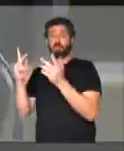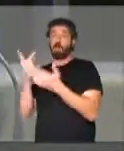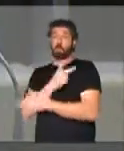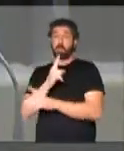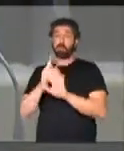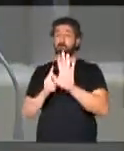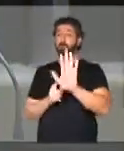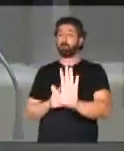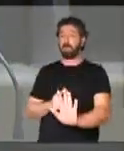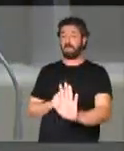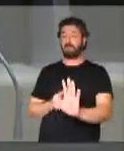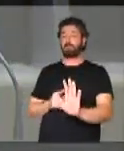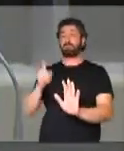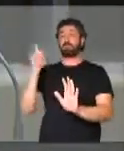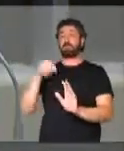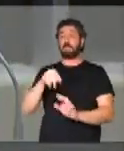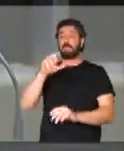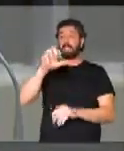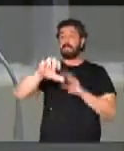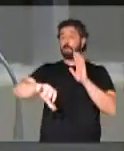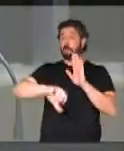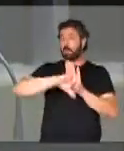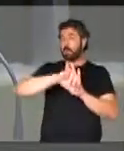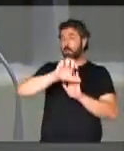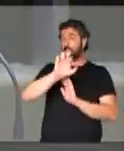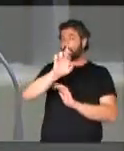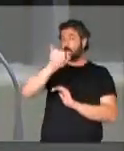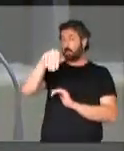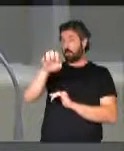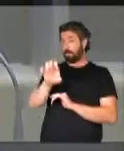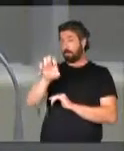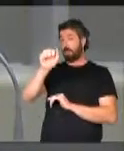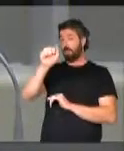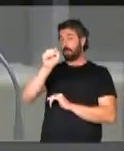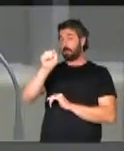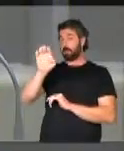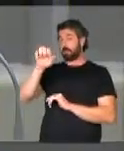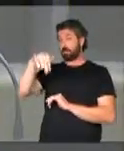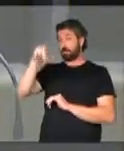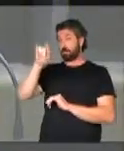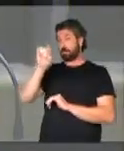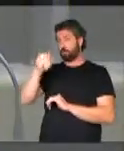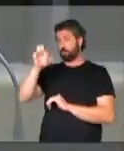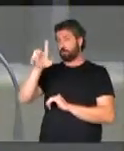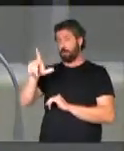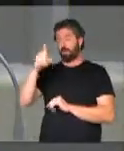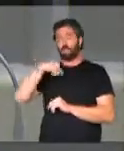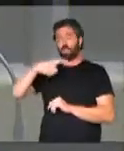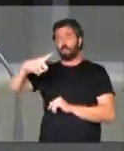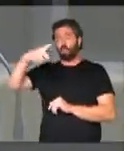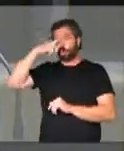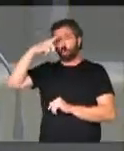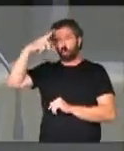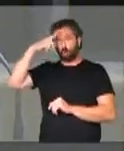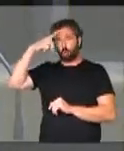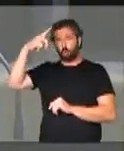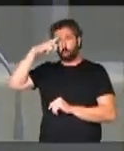trata aqui é do crime de assédio moral, é a